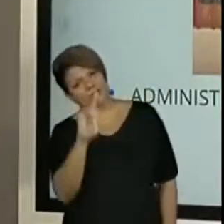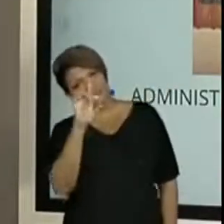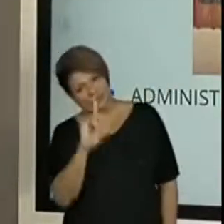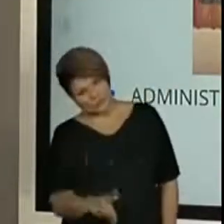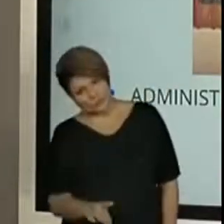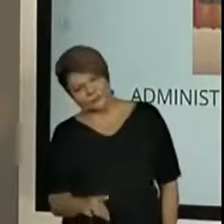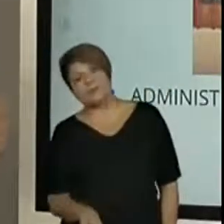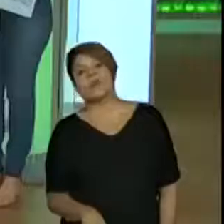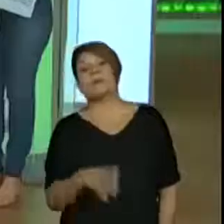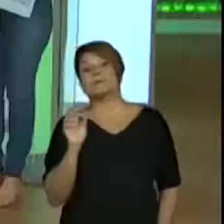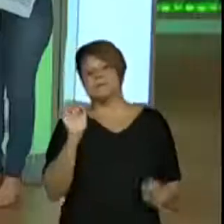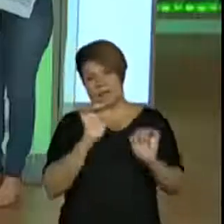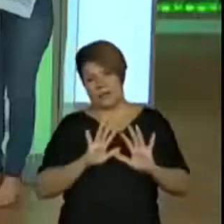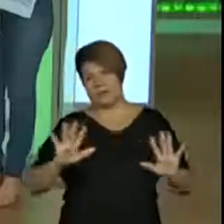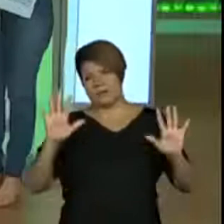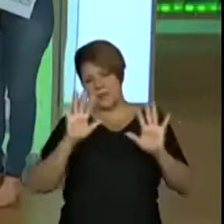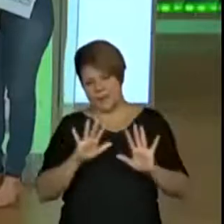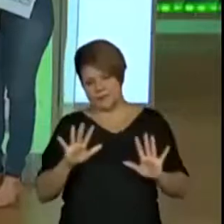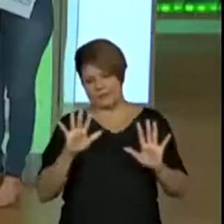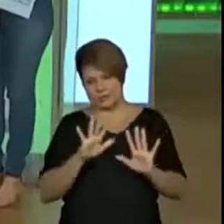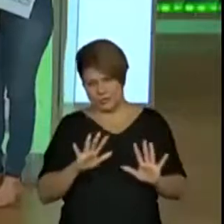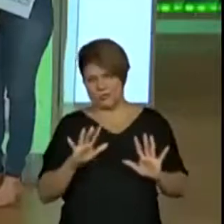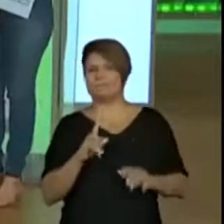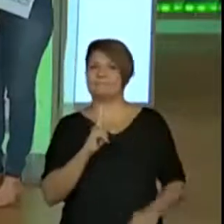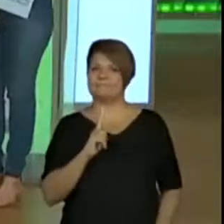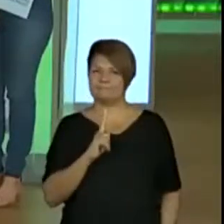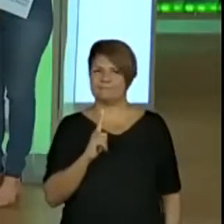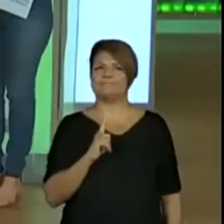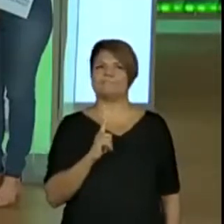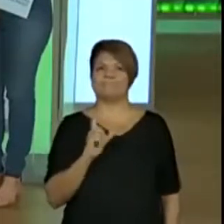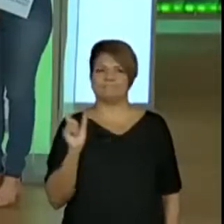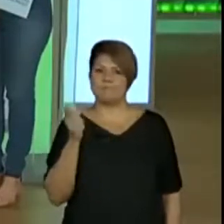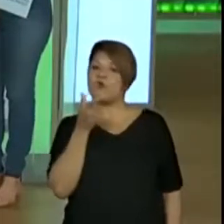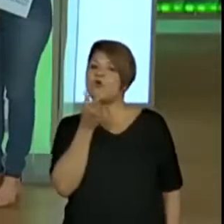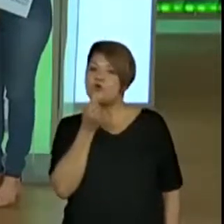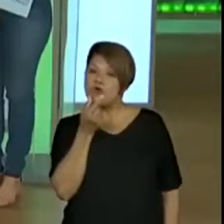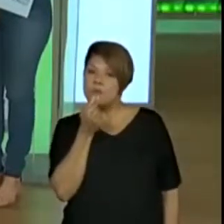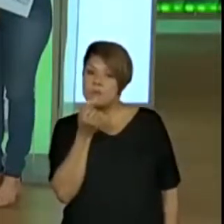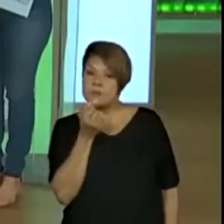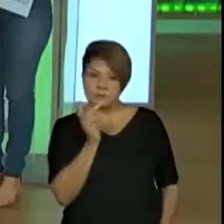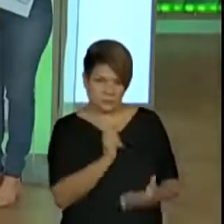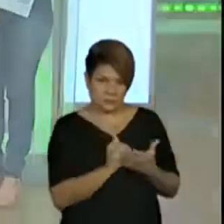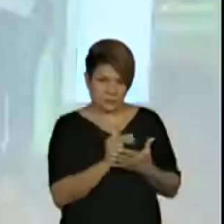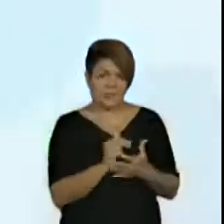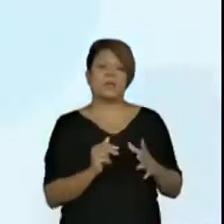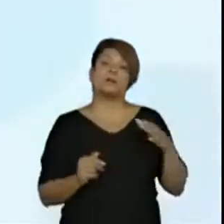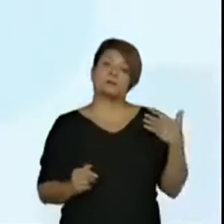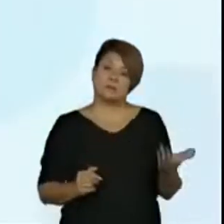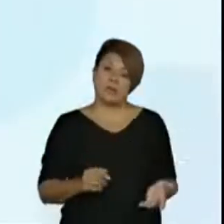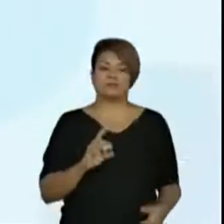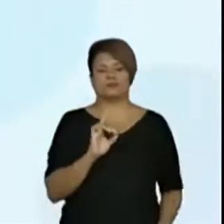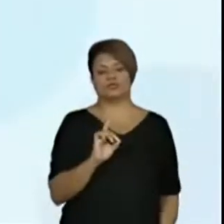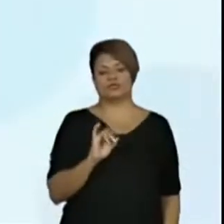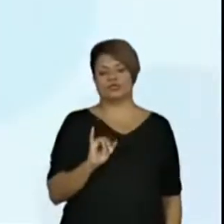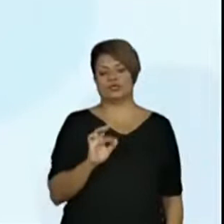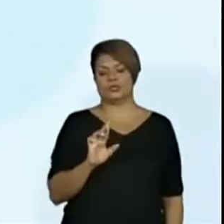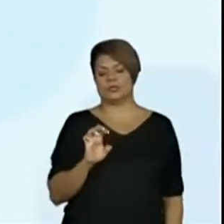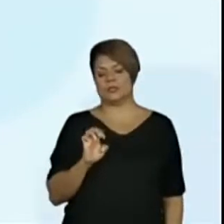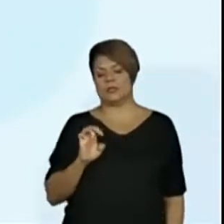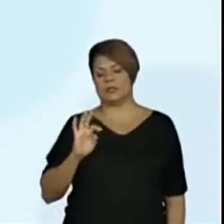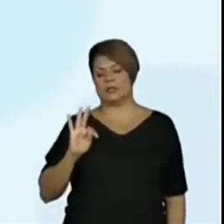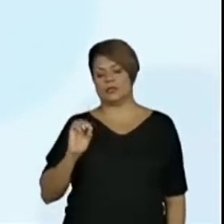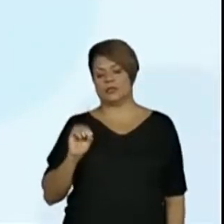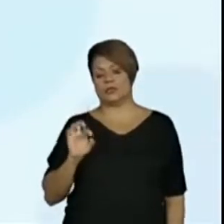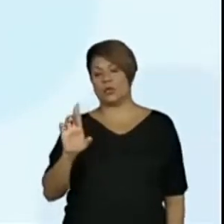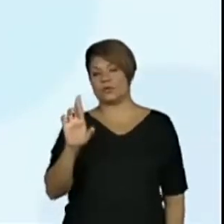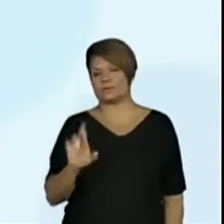nós vamos escrever diretor, tá bom? Começando com a letra D, de I, depois o R e